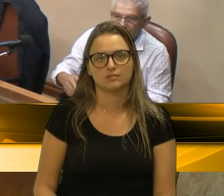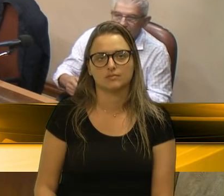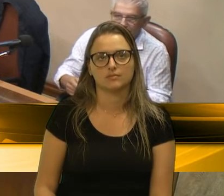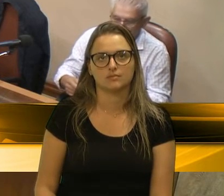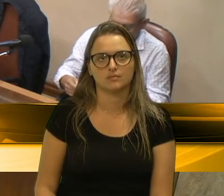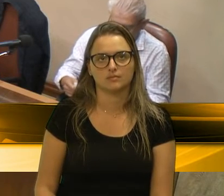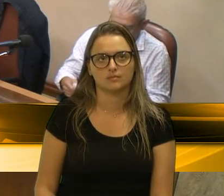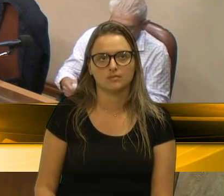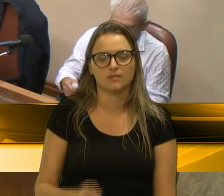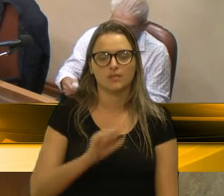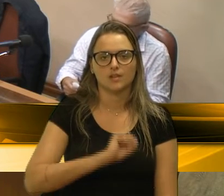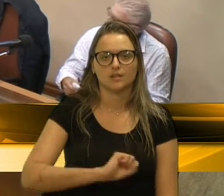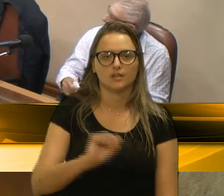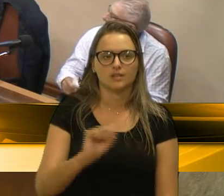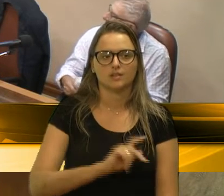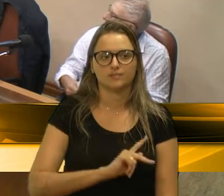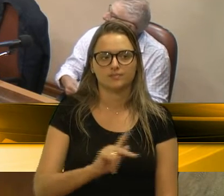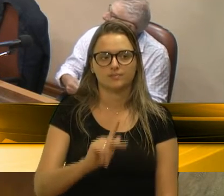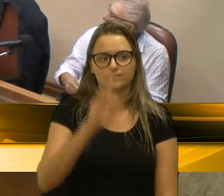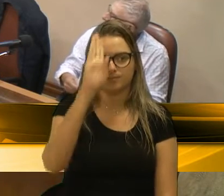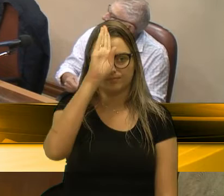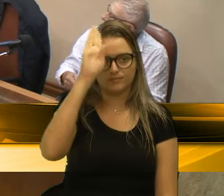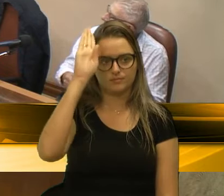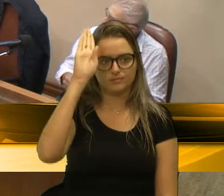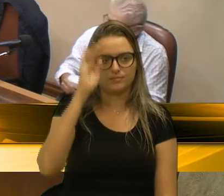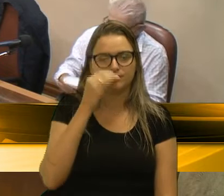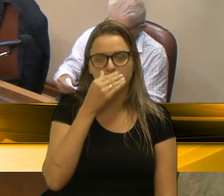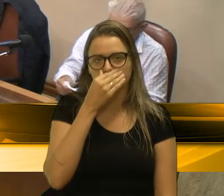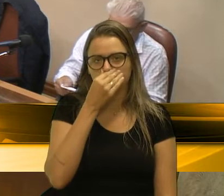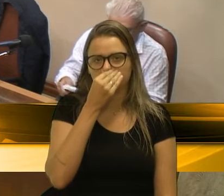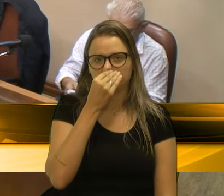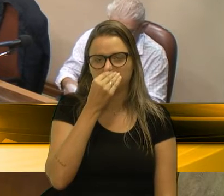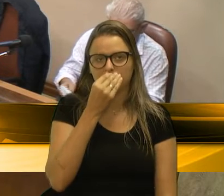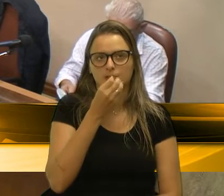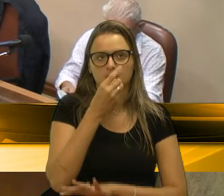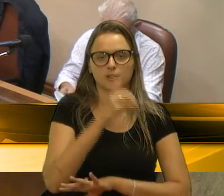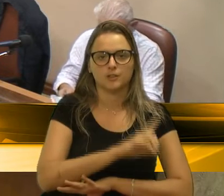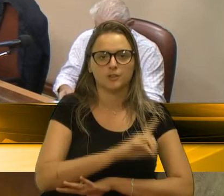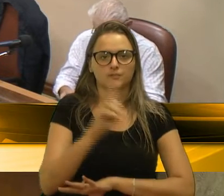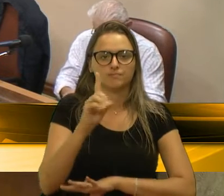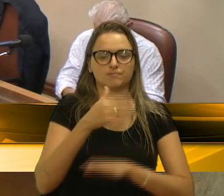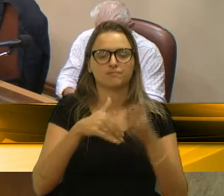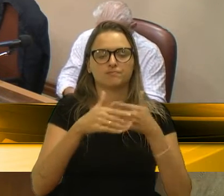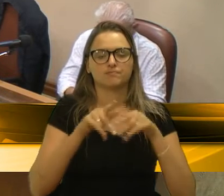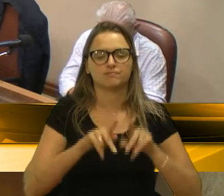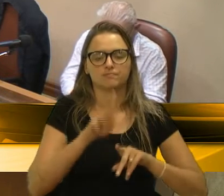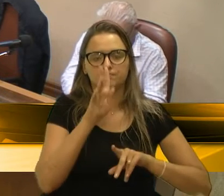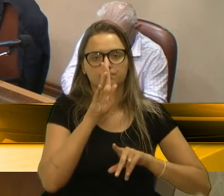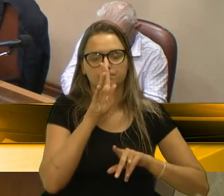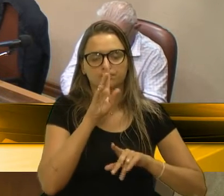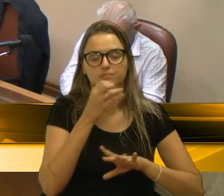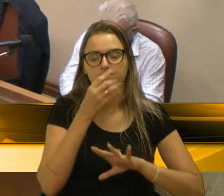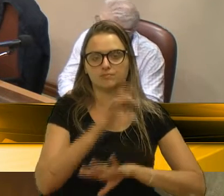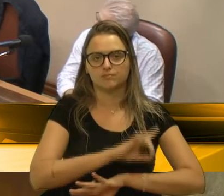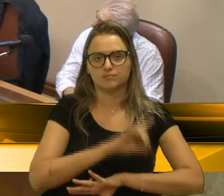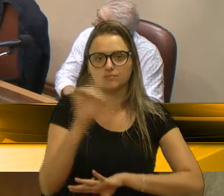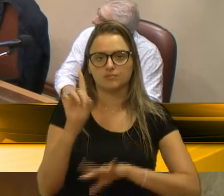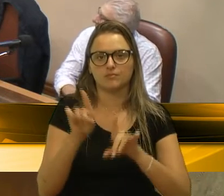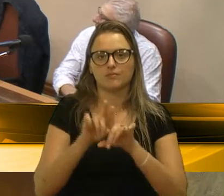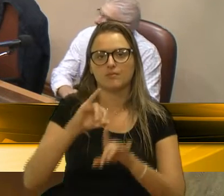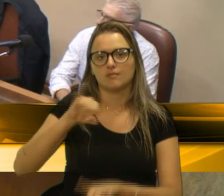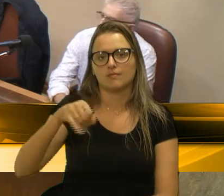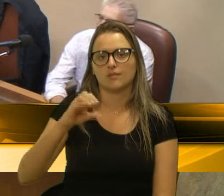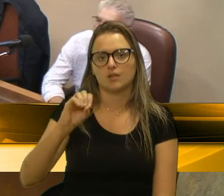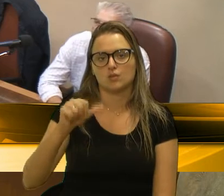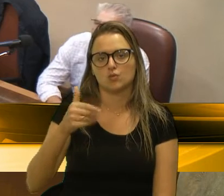Sr. Presidente Bressan, bom dia. Bom dia a quem nos acompanha. Bom dia especial ao João Carlos